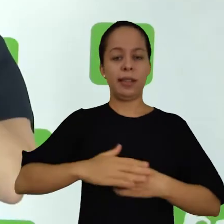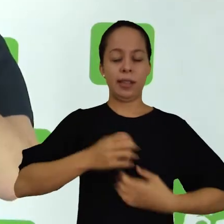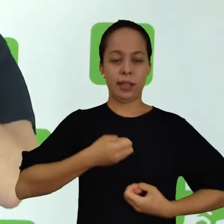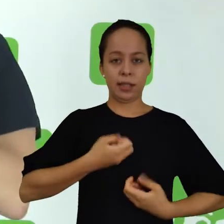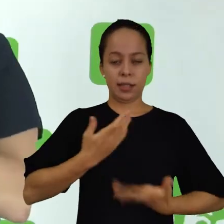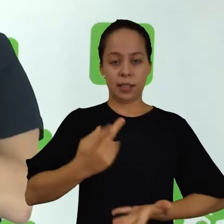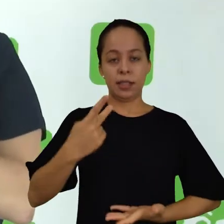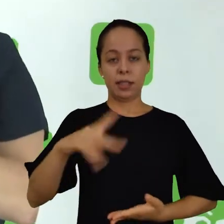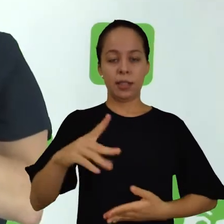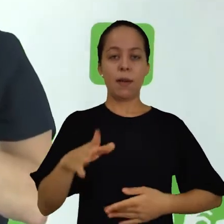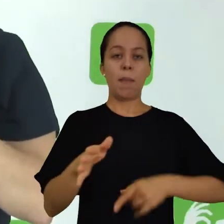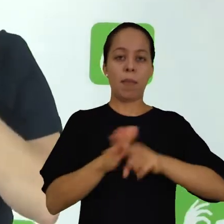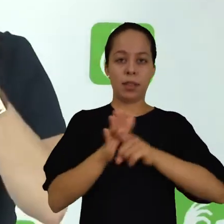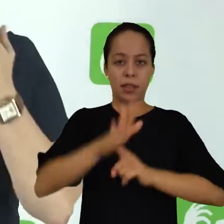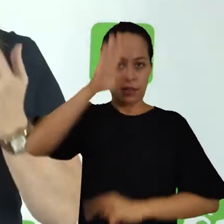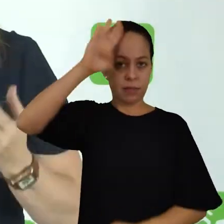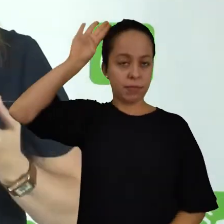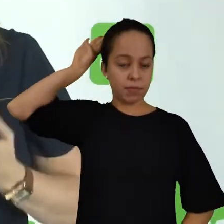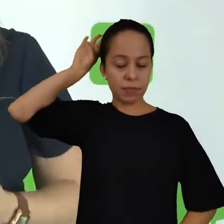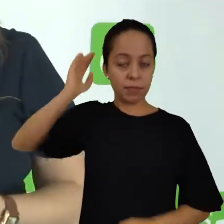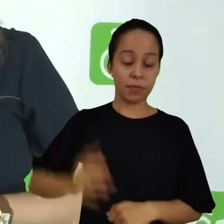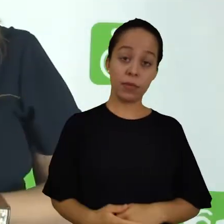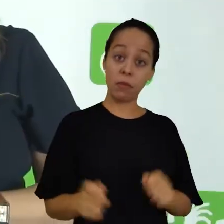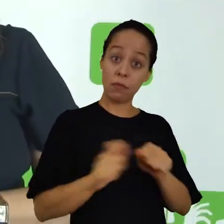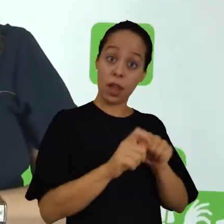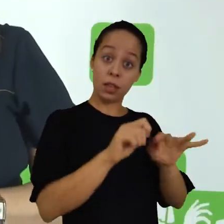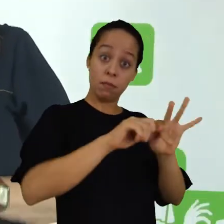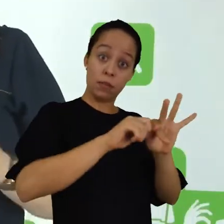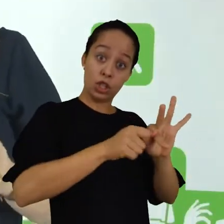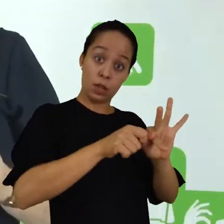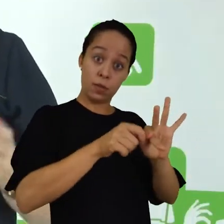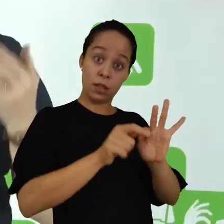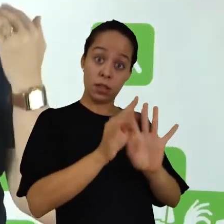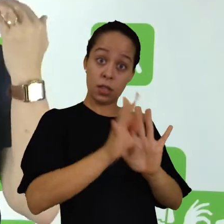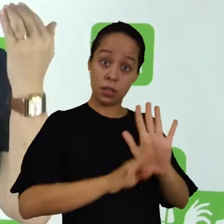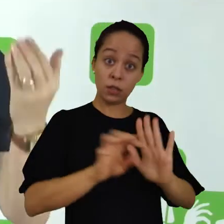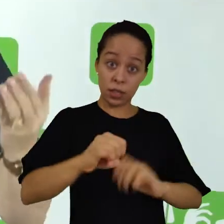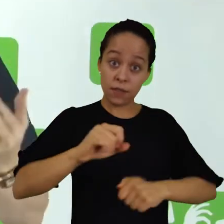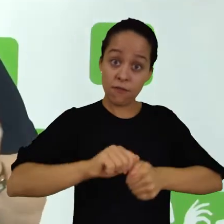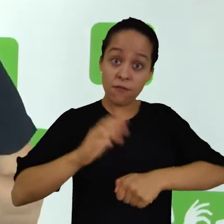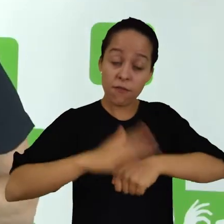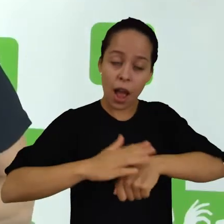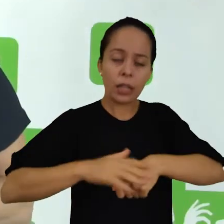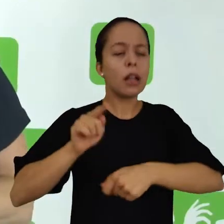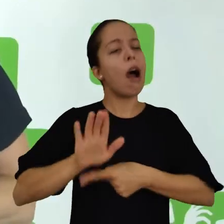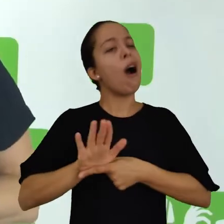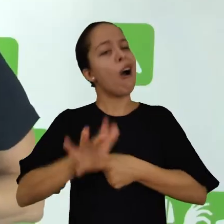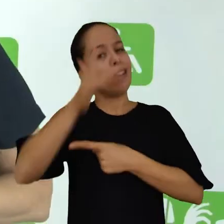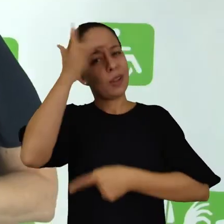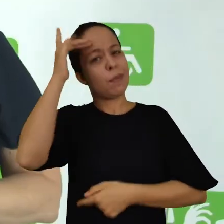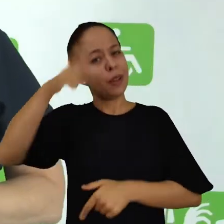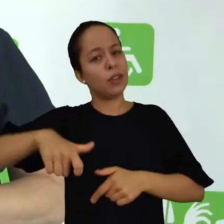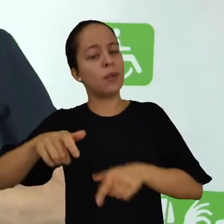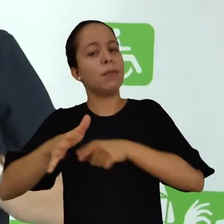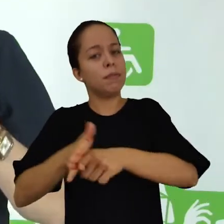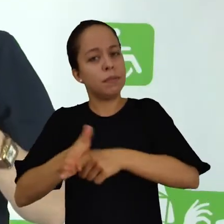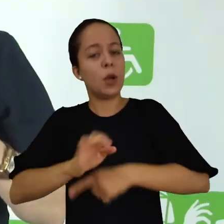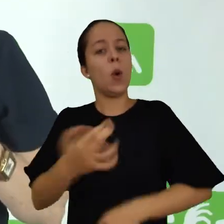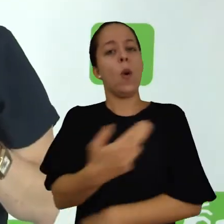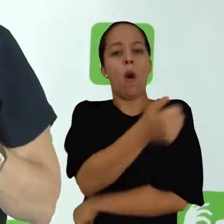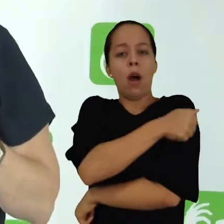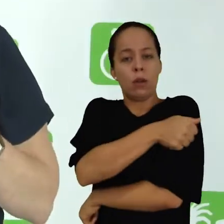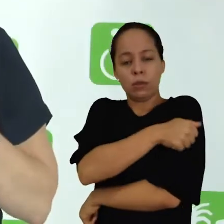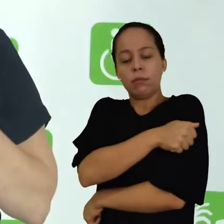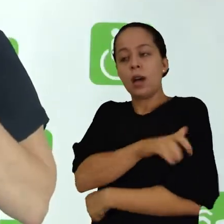trabalho acadêmico. Fazer fichamento de textos ajuda muito o pesquisador e o estudante a desenvolver